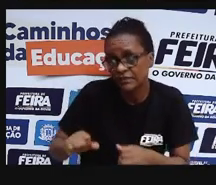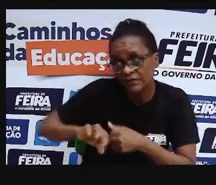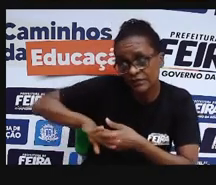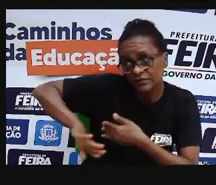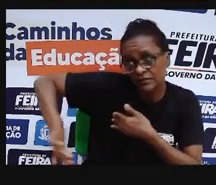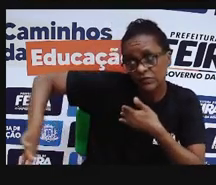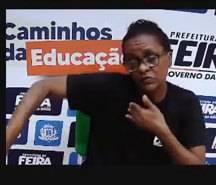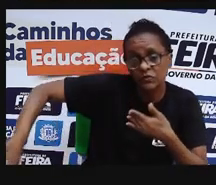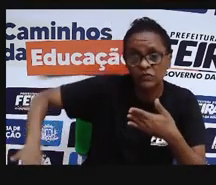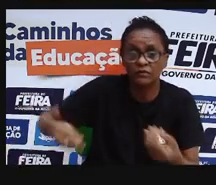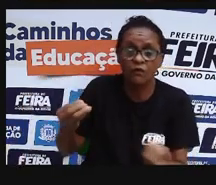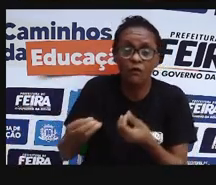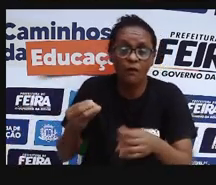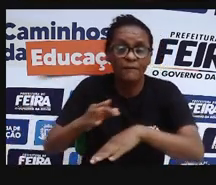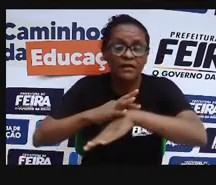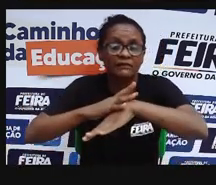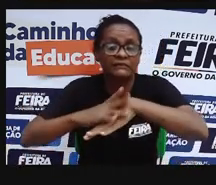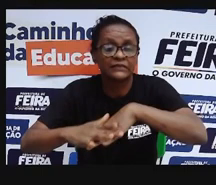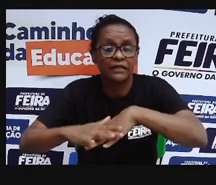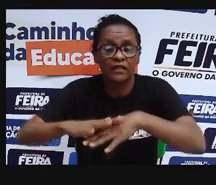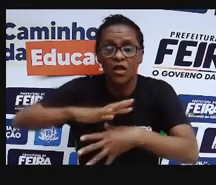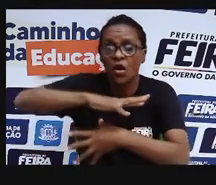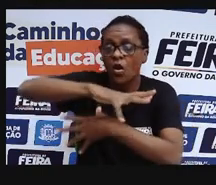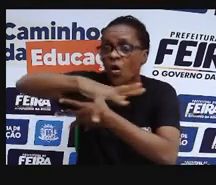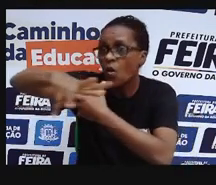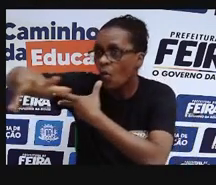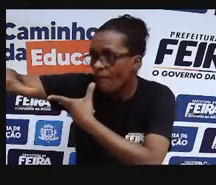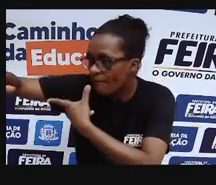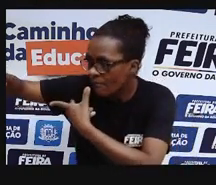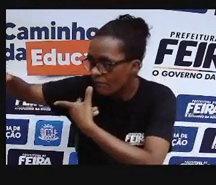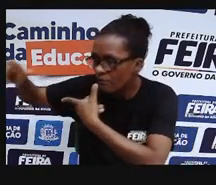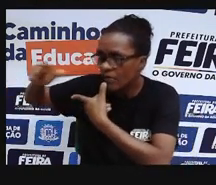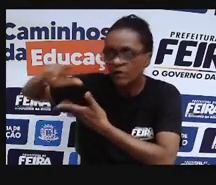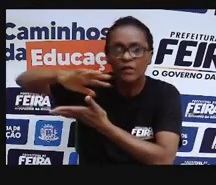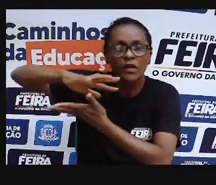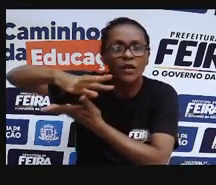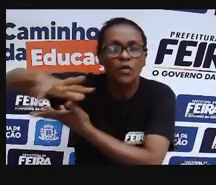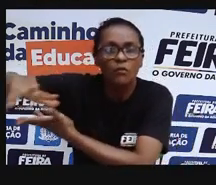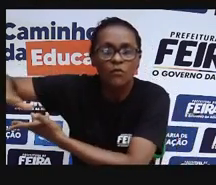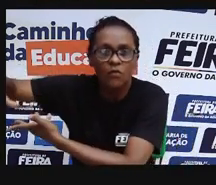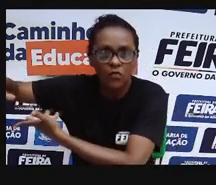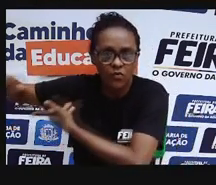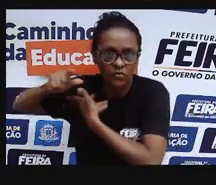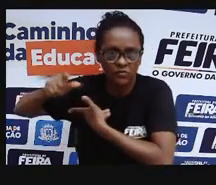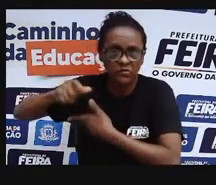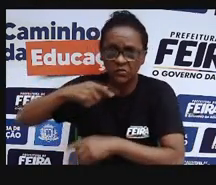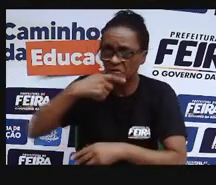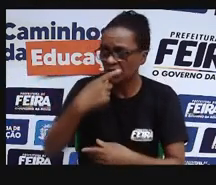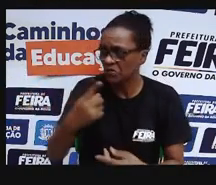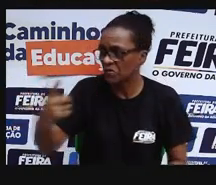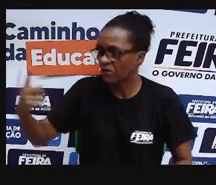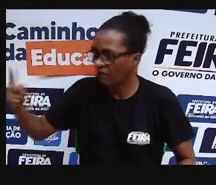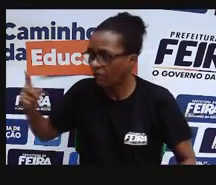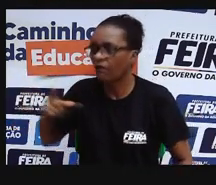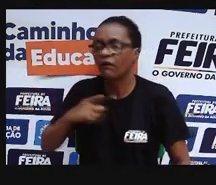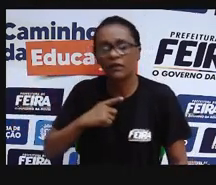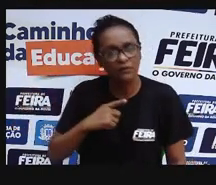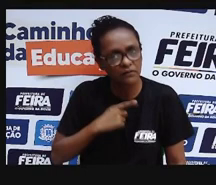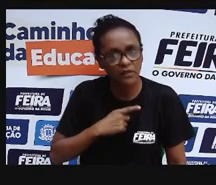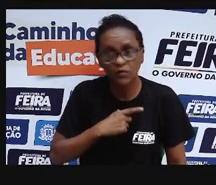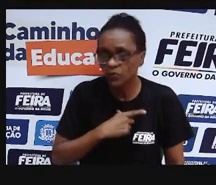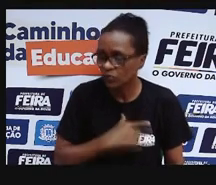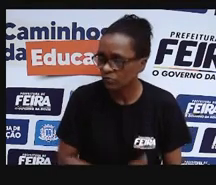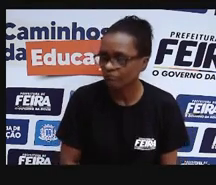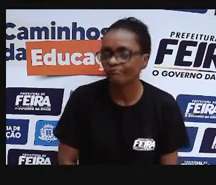inclusive, é uma doença mundial, e por isso que ela é chamada pandemia, né? E essa doença, ela é causada